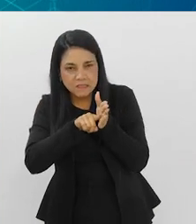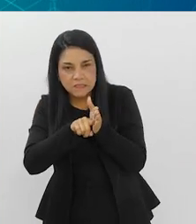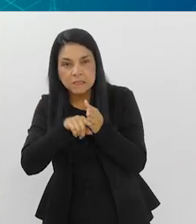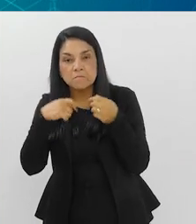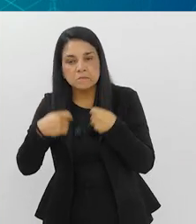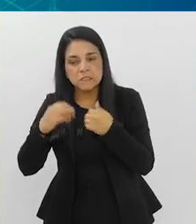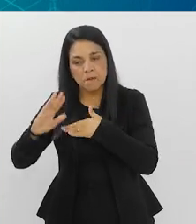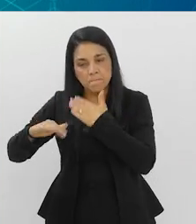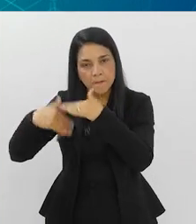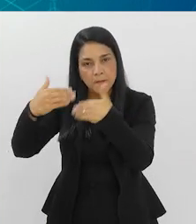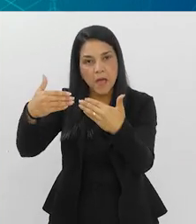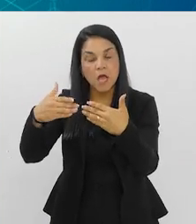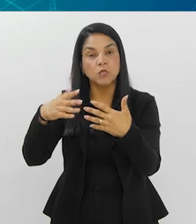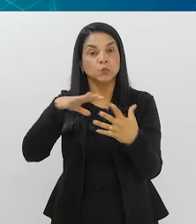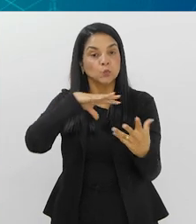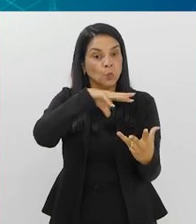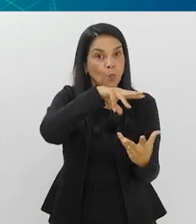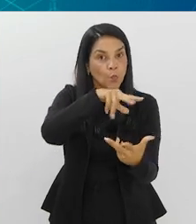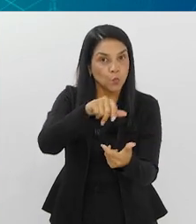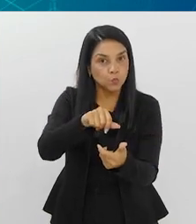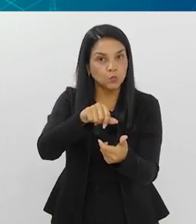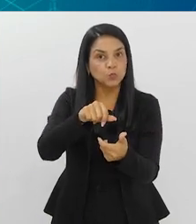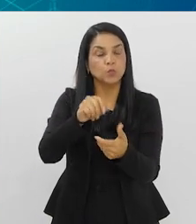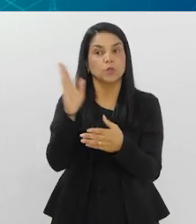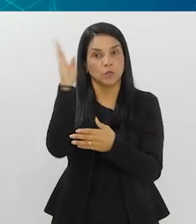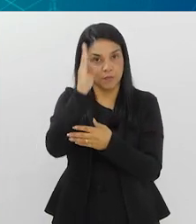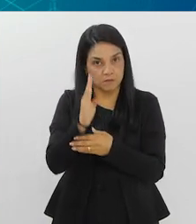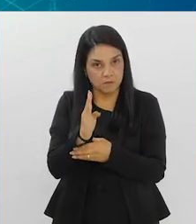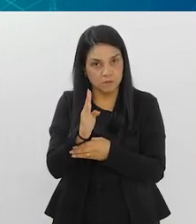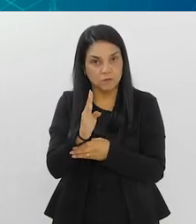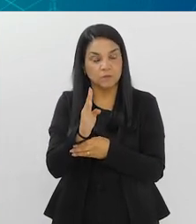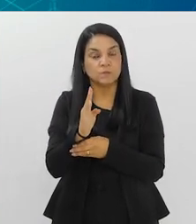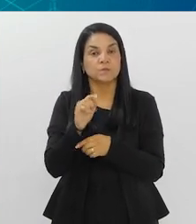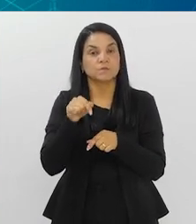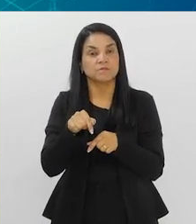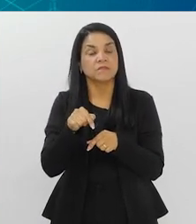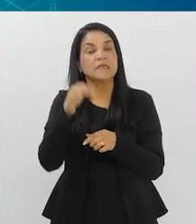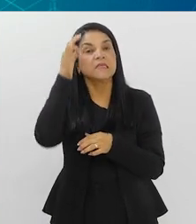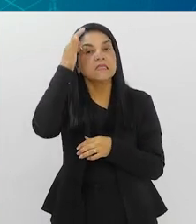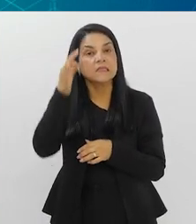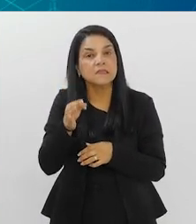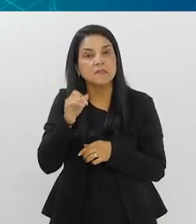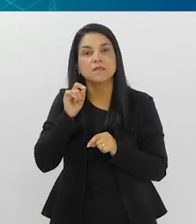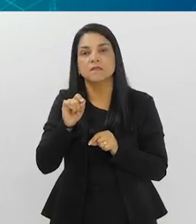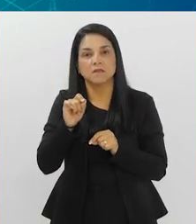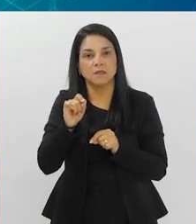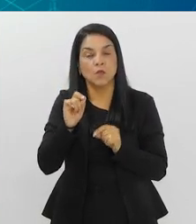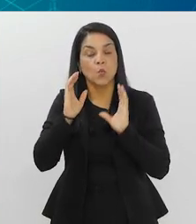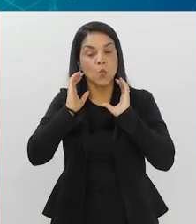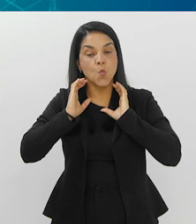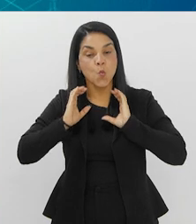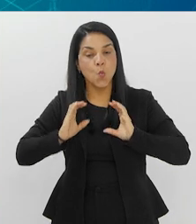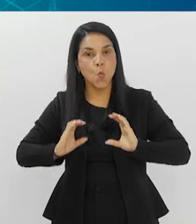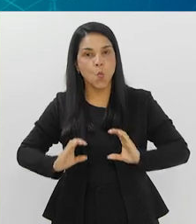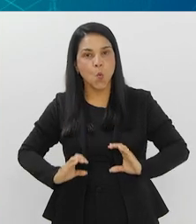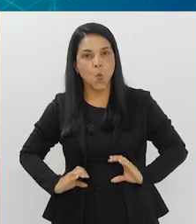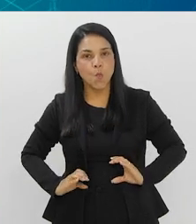ela precisa avançar, não só nossa, do mundo inteiro, ela precisa avançar para entender o